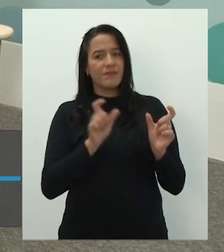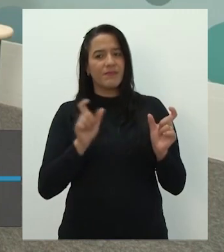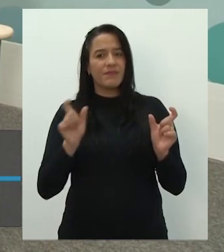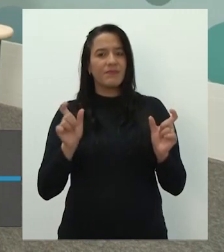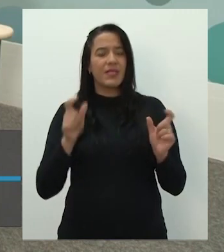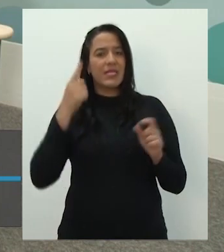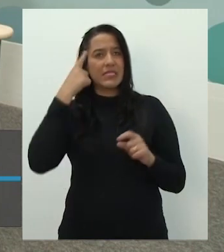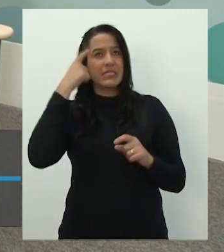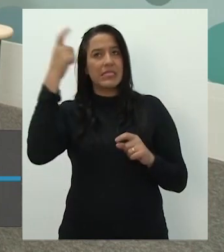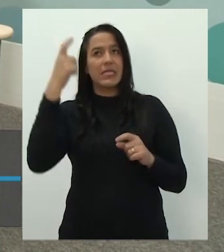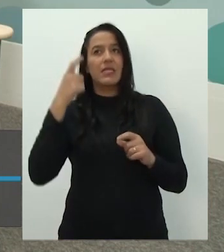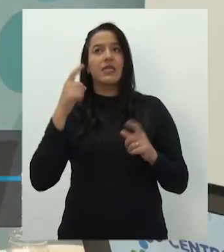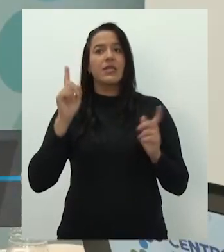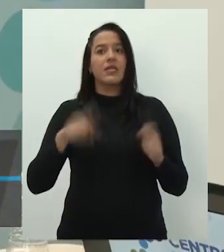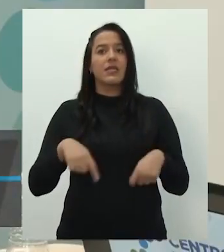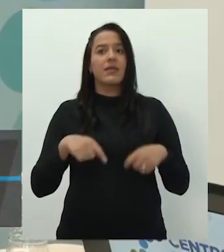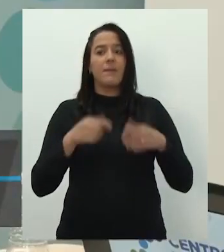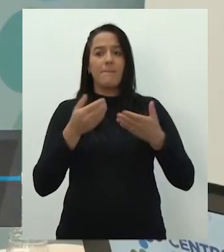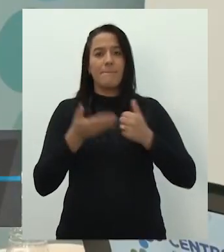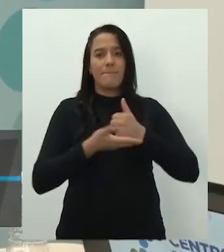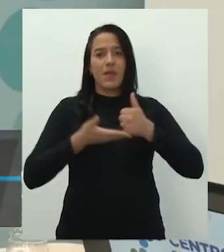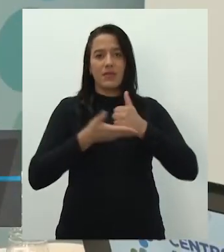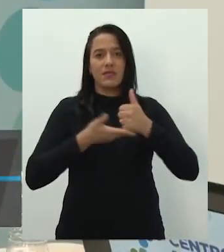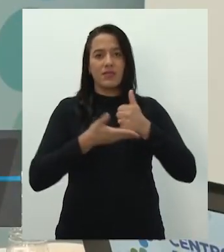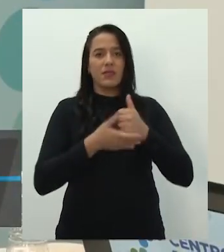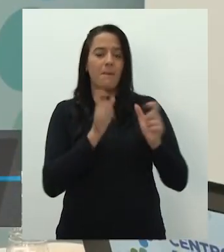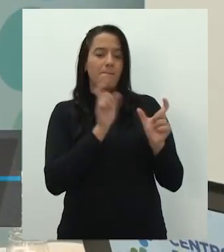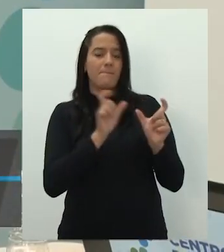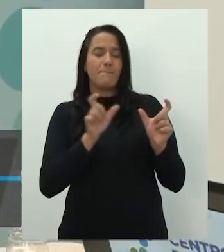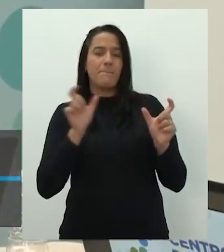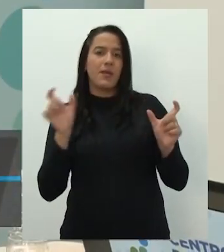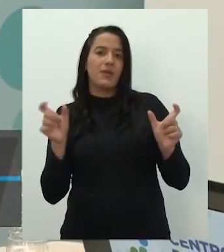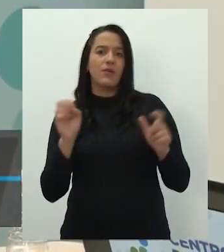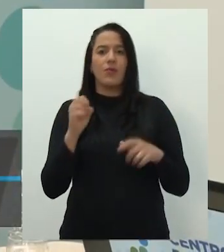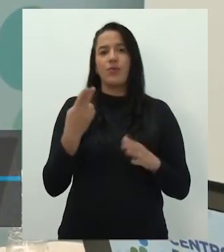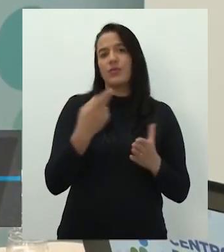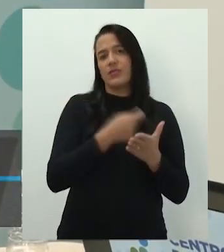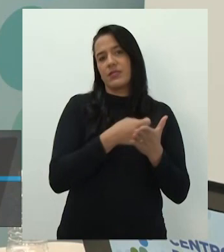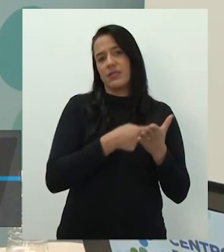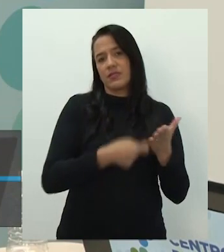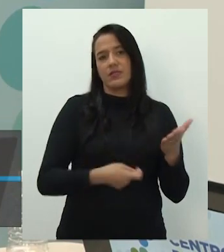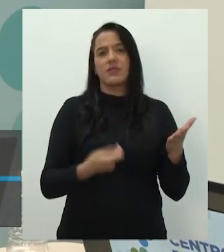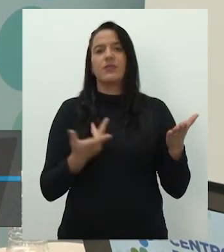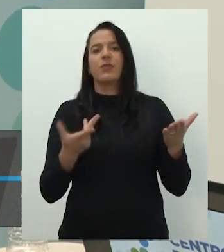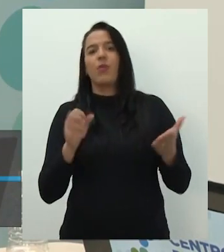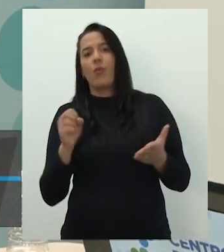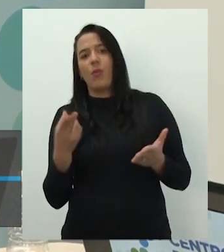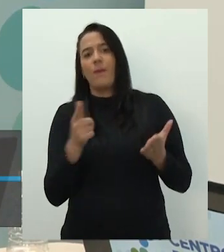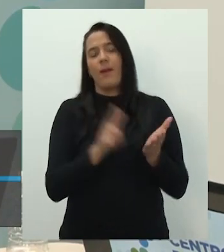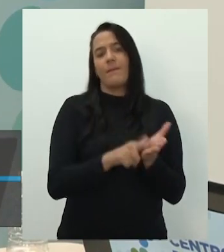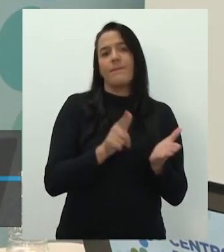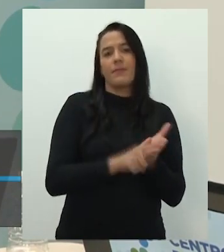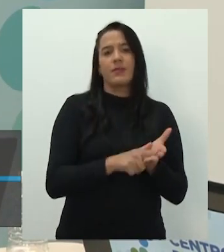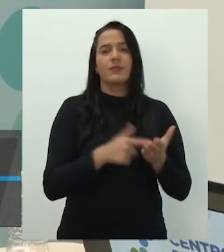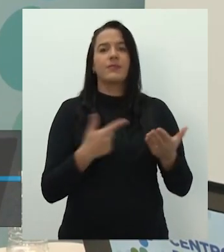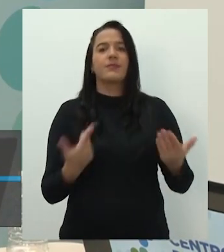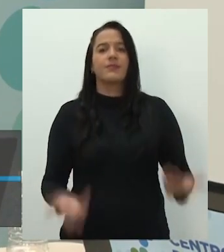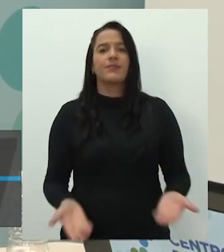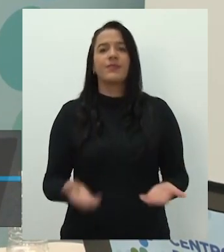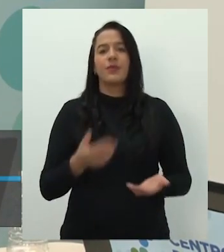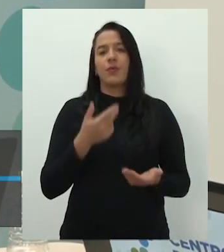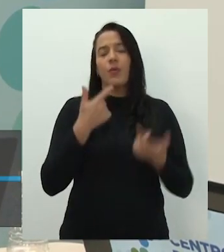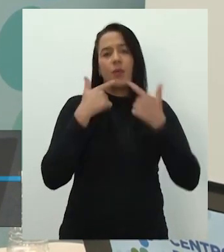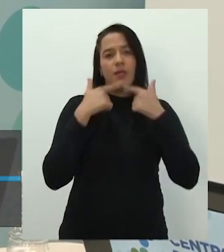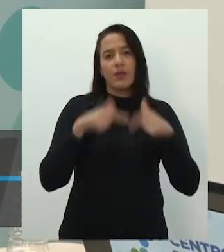ideia de que o texto tem que ser basicamente palavra, basicamente escrito, basicamente no papel, basicamente a